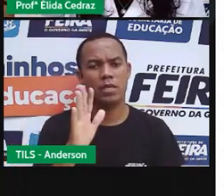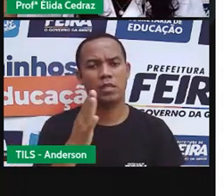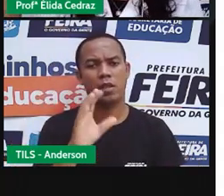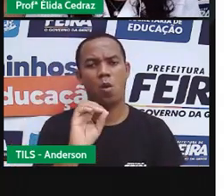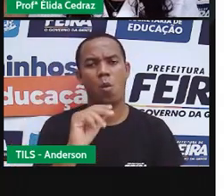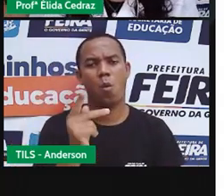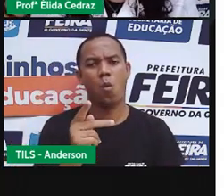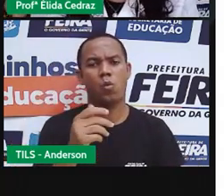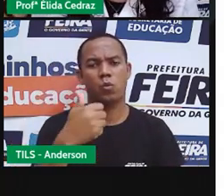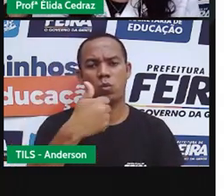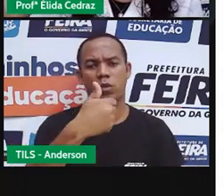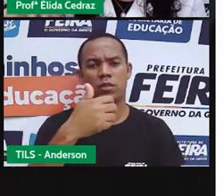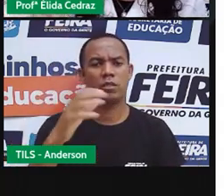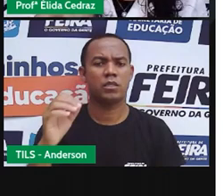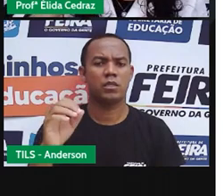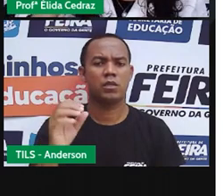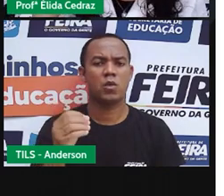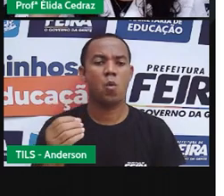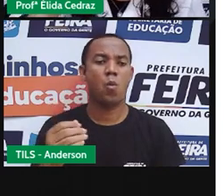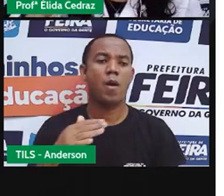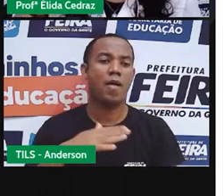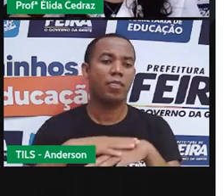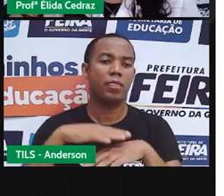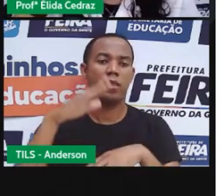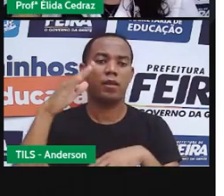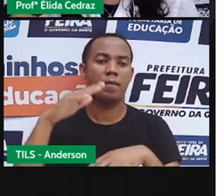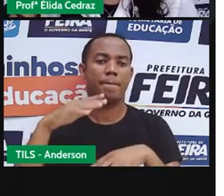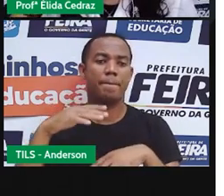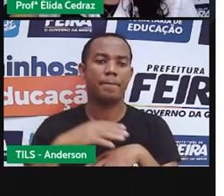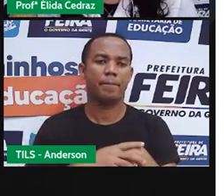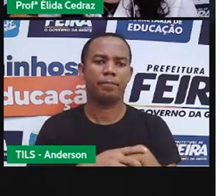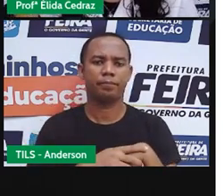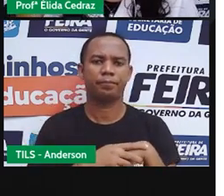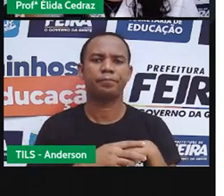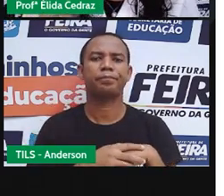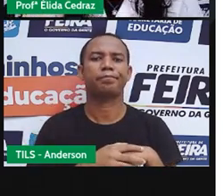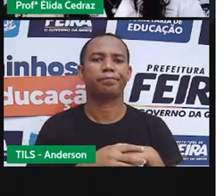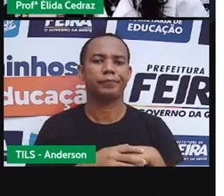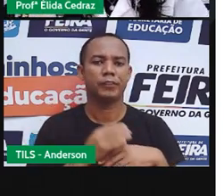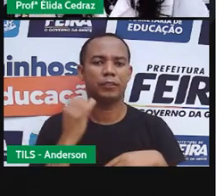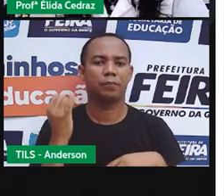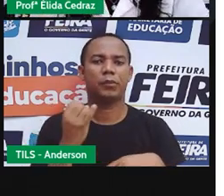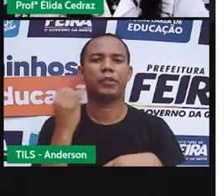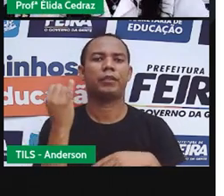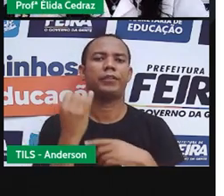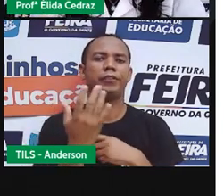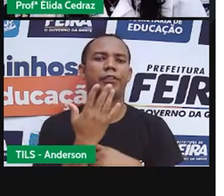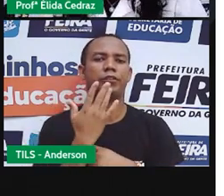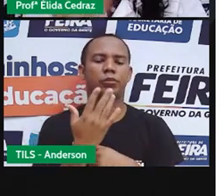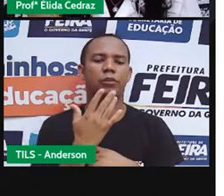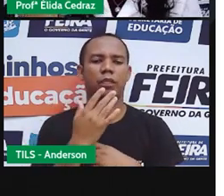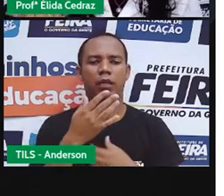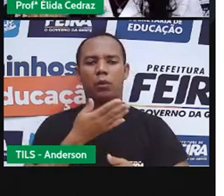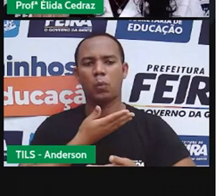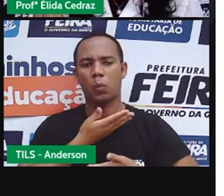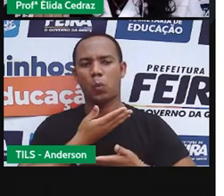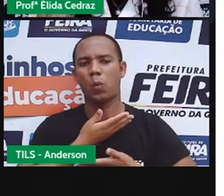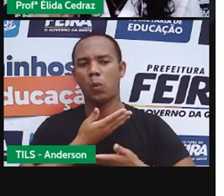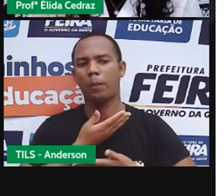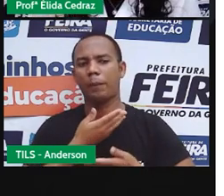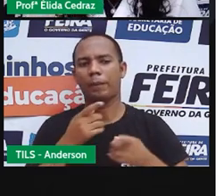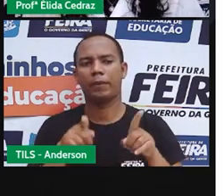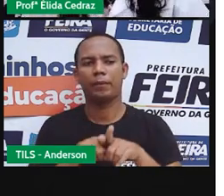100, 70, às vezes até o fator de 100, para poder proteger o seu corpo da